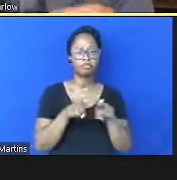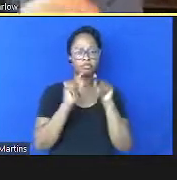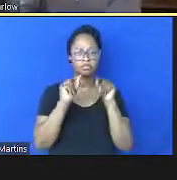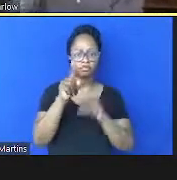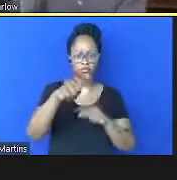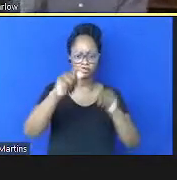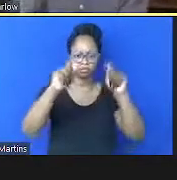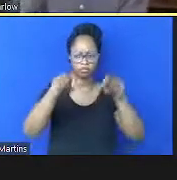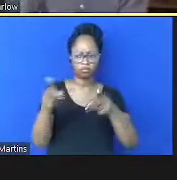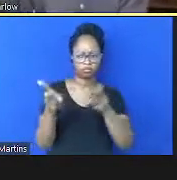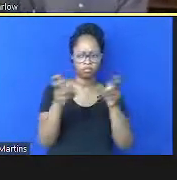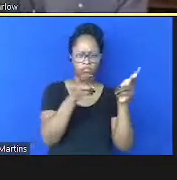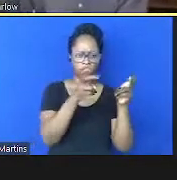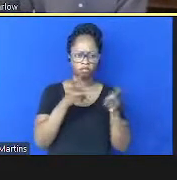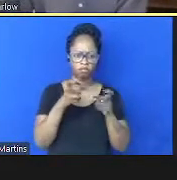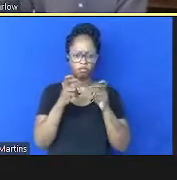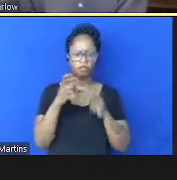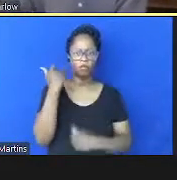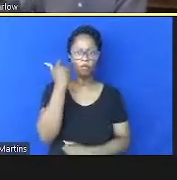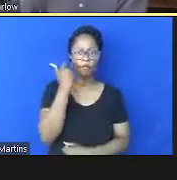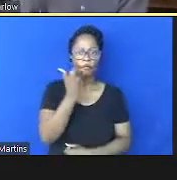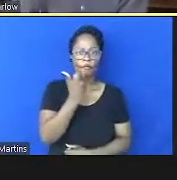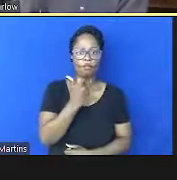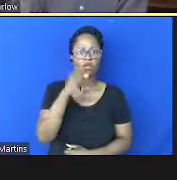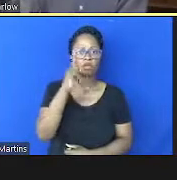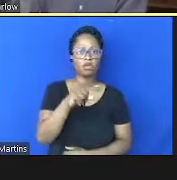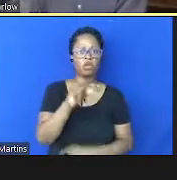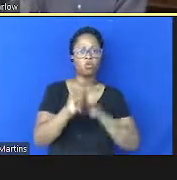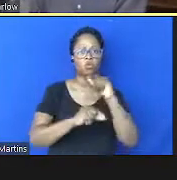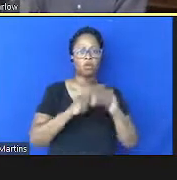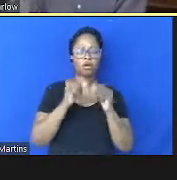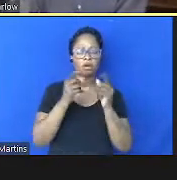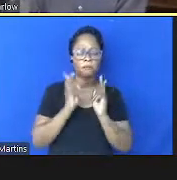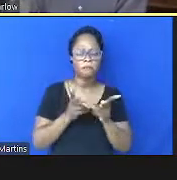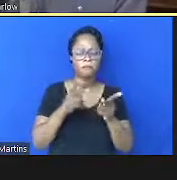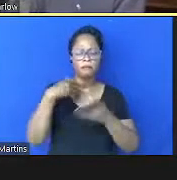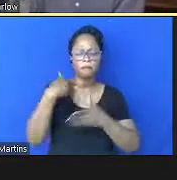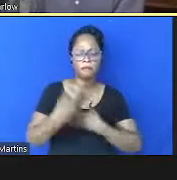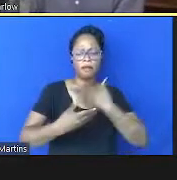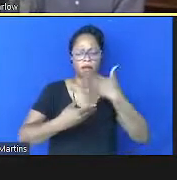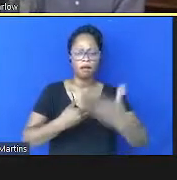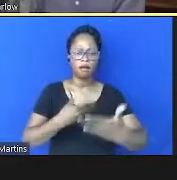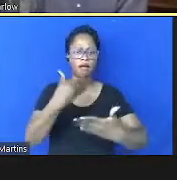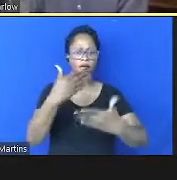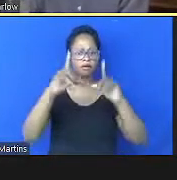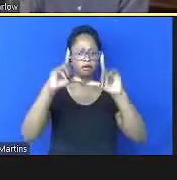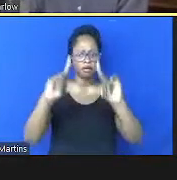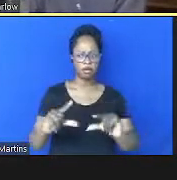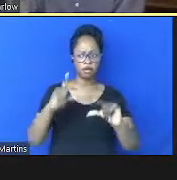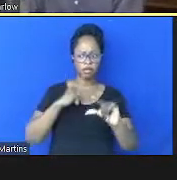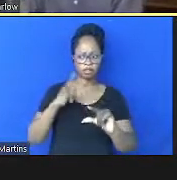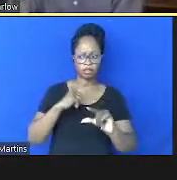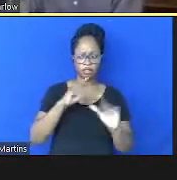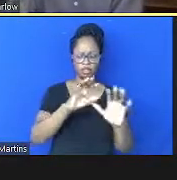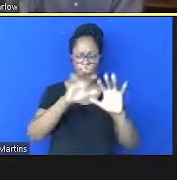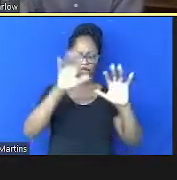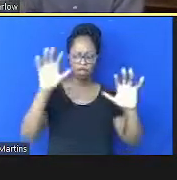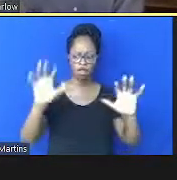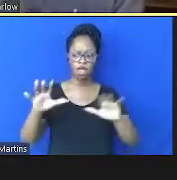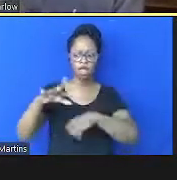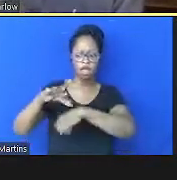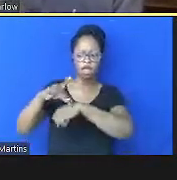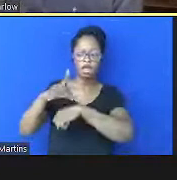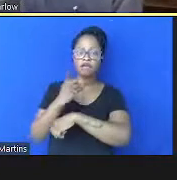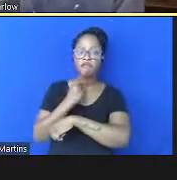observar qual é essa dieta que inclui cada vez menos o que está do lado direito, que é a carne vermelha, que é